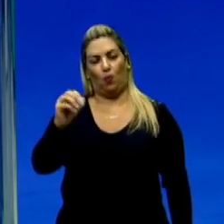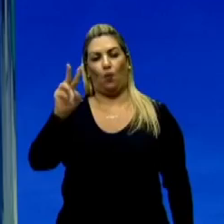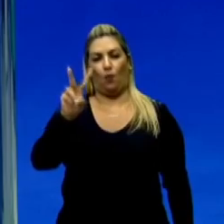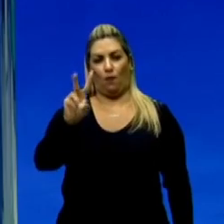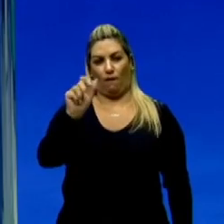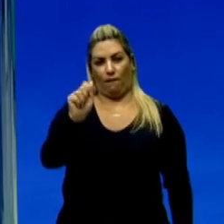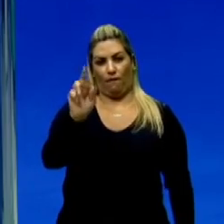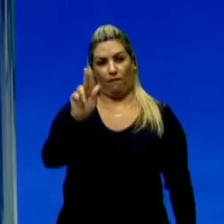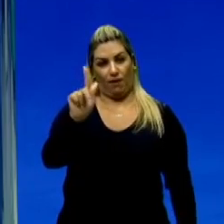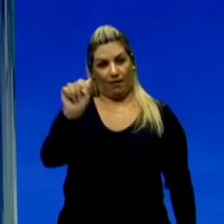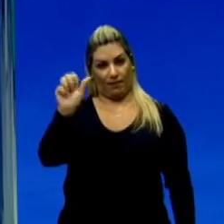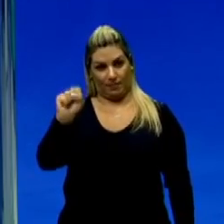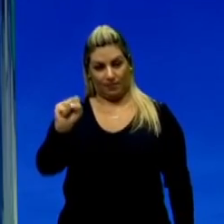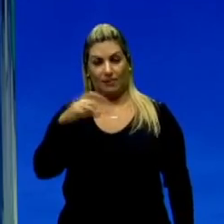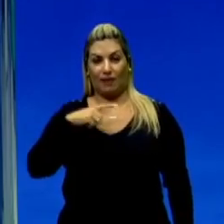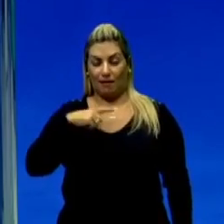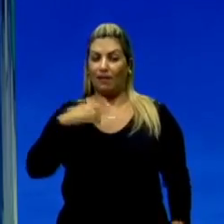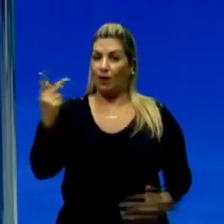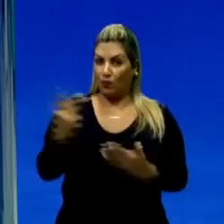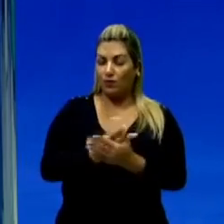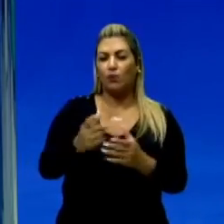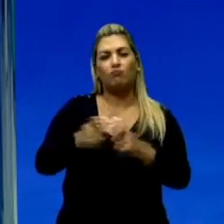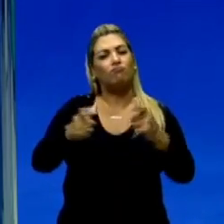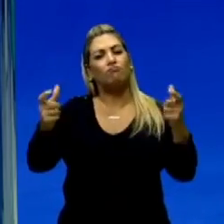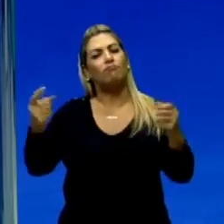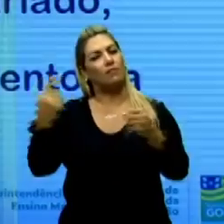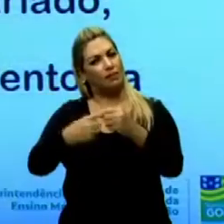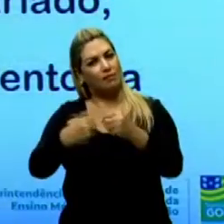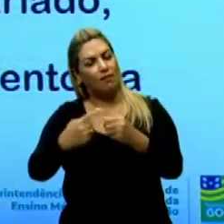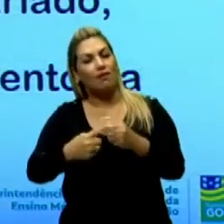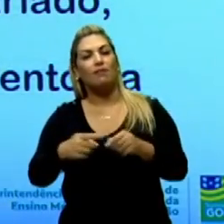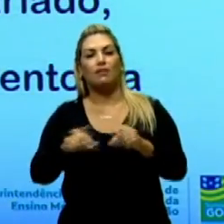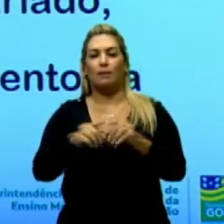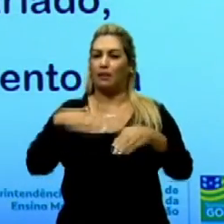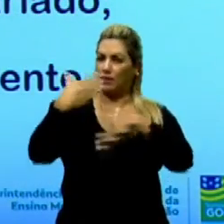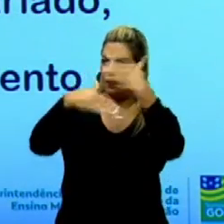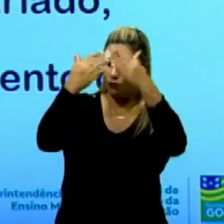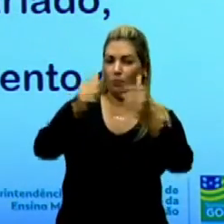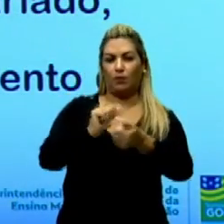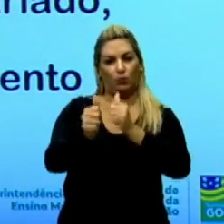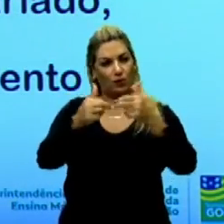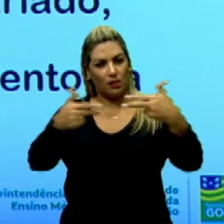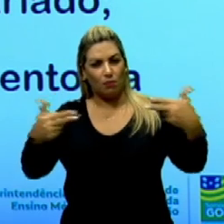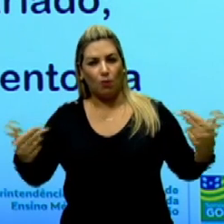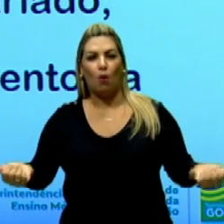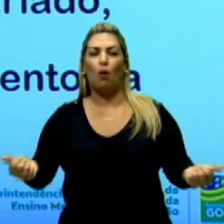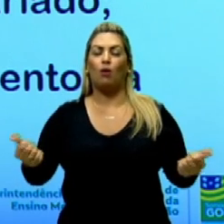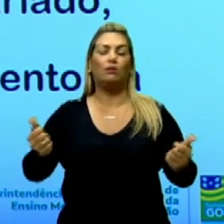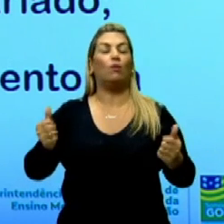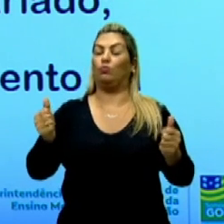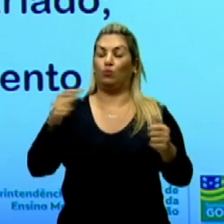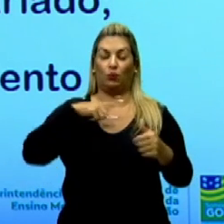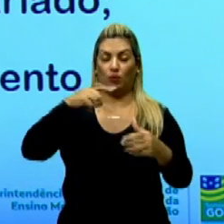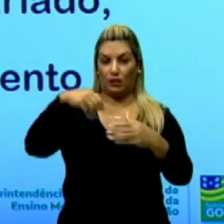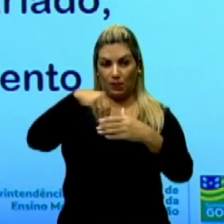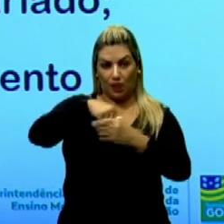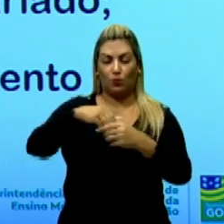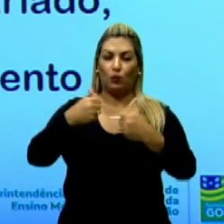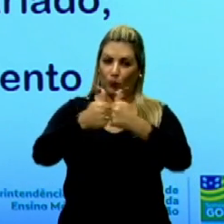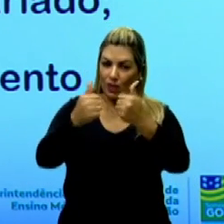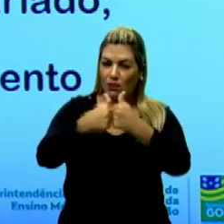desenvolvimento dos transportes rodoviário e aéreo, crescimento das cidades, surge o